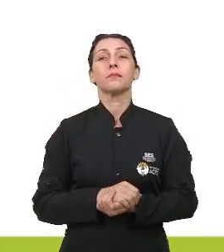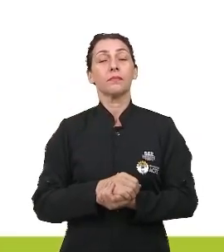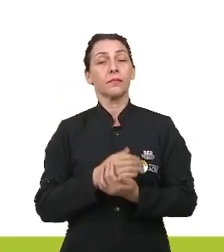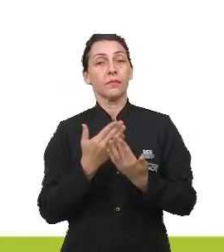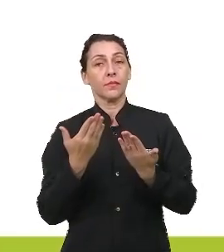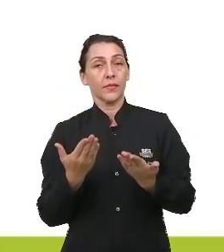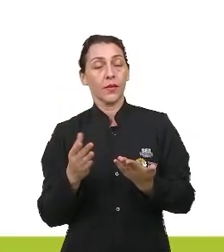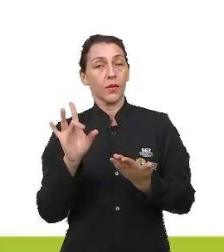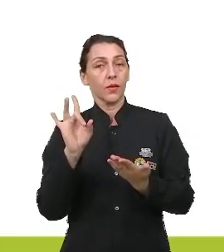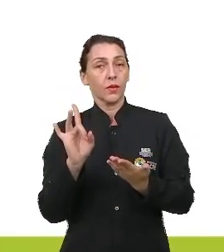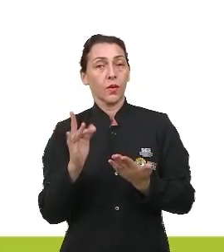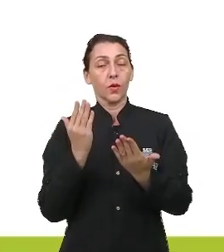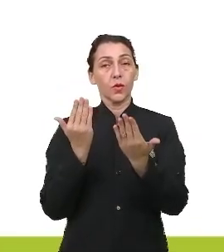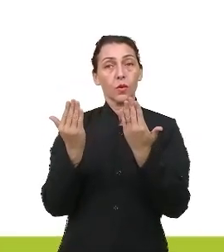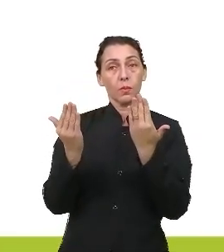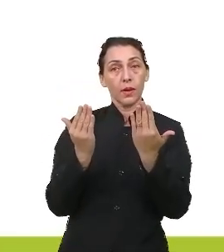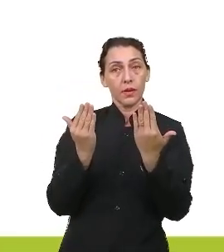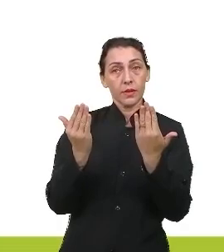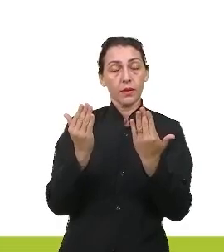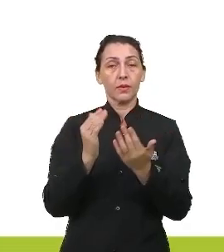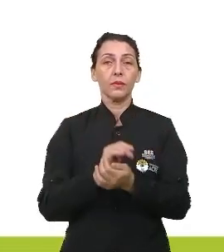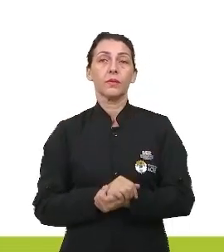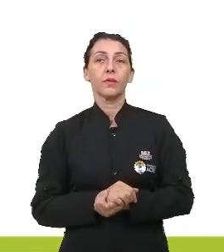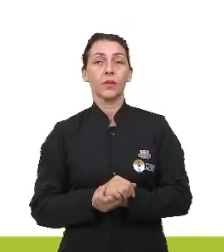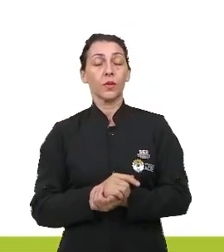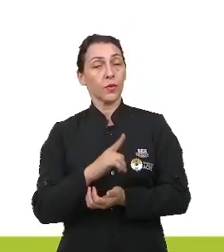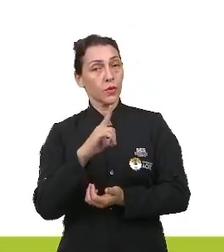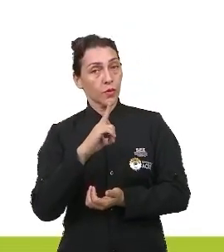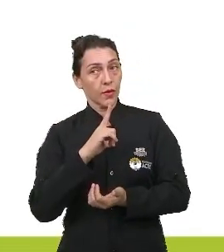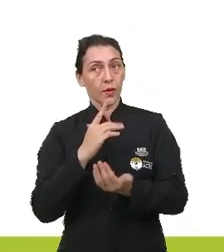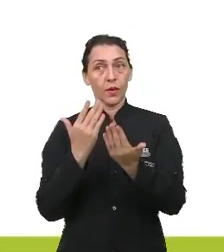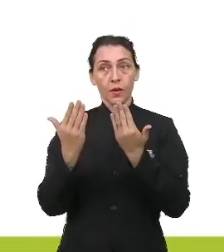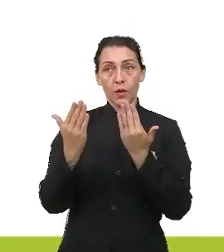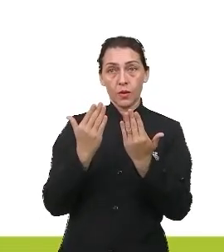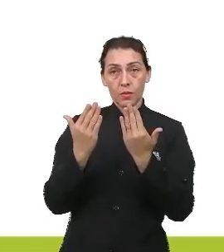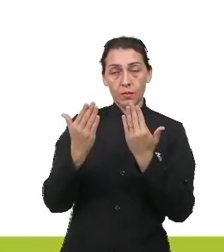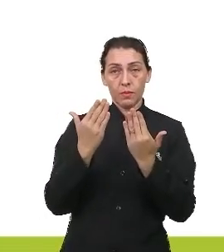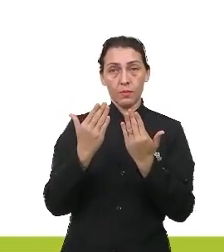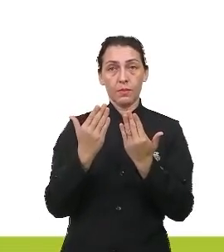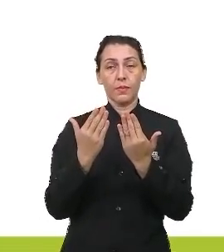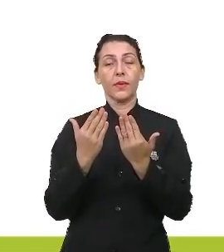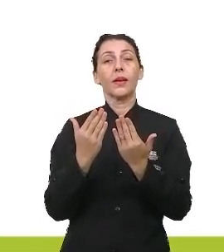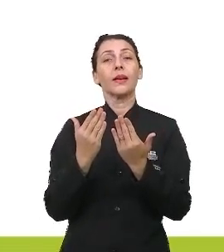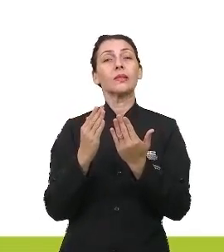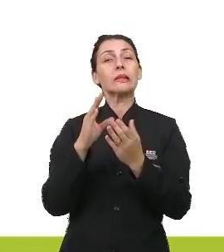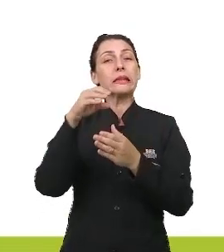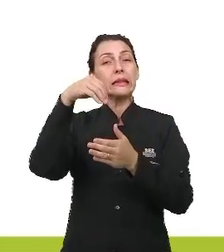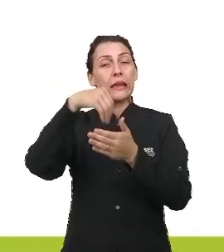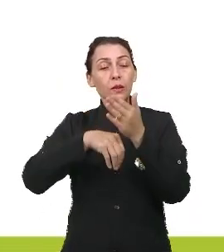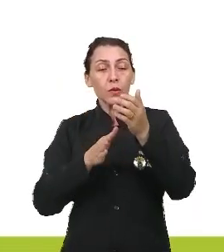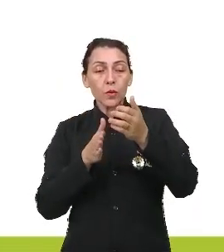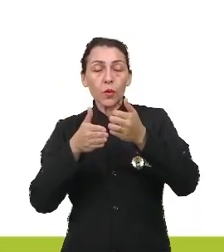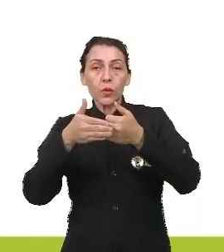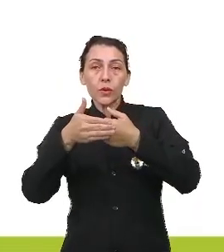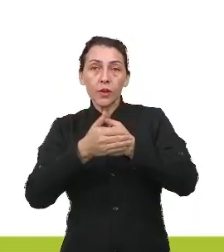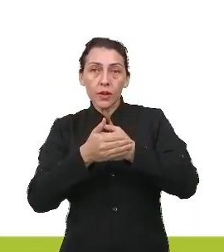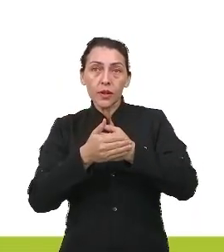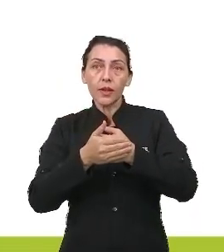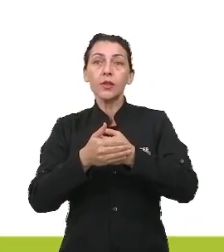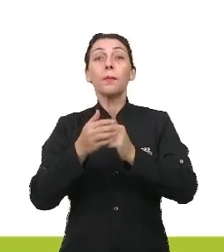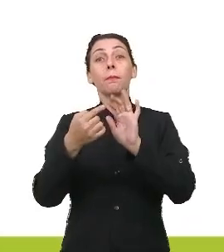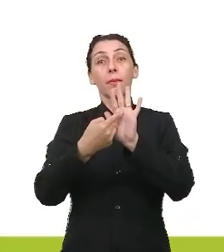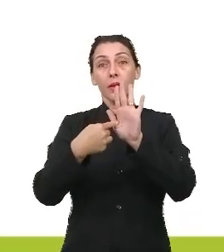chamar apenas de comparação. Quando eu tiver uma comparação implícita, nós vamos chamar aí de